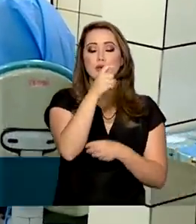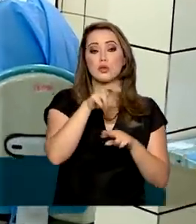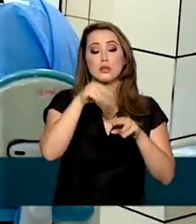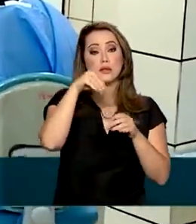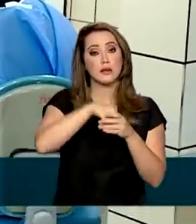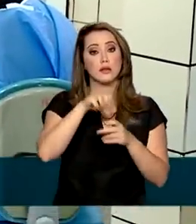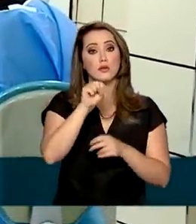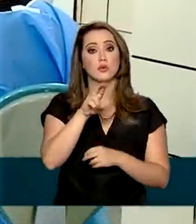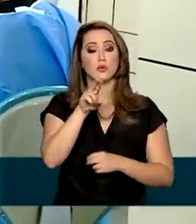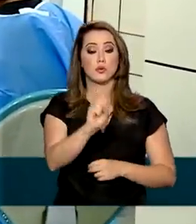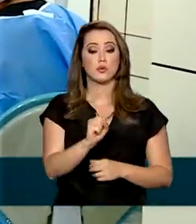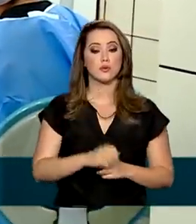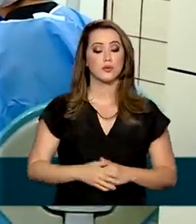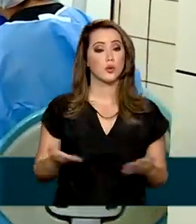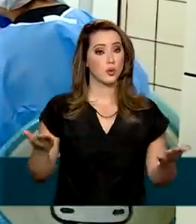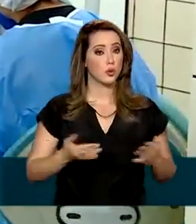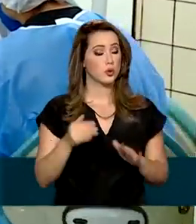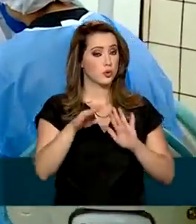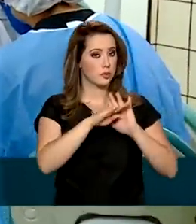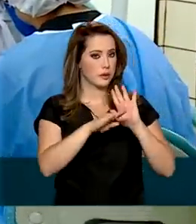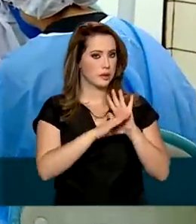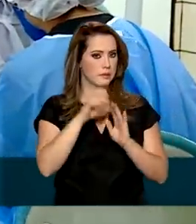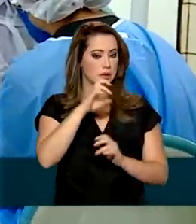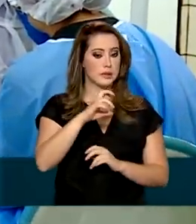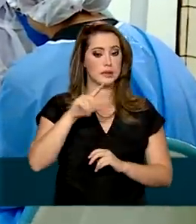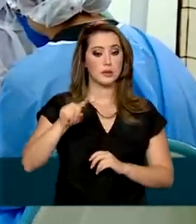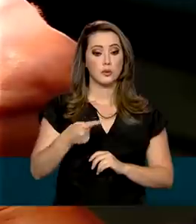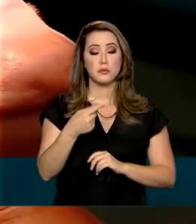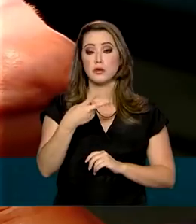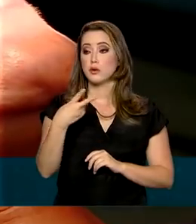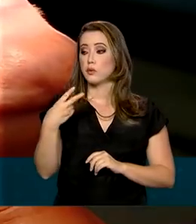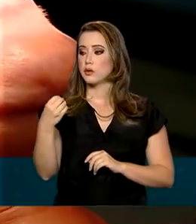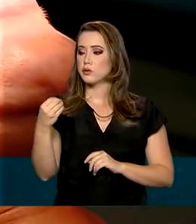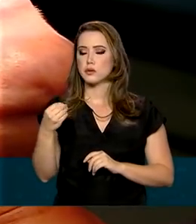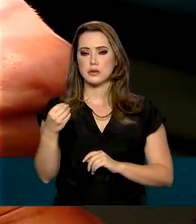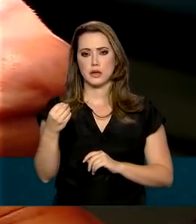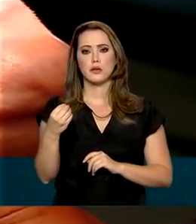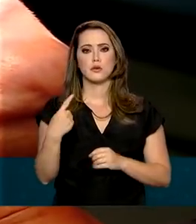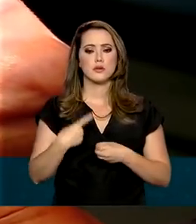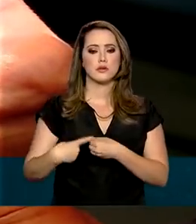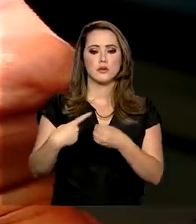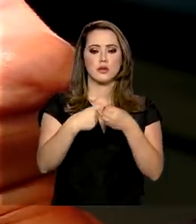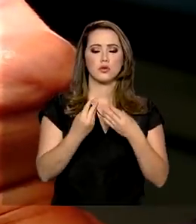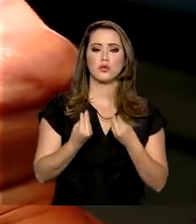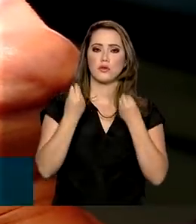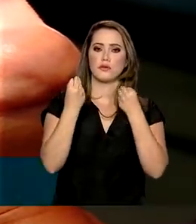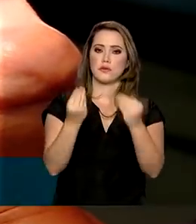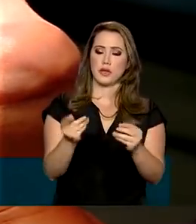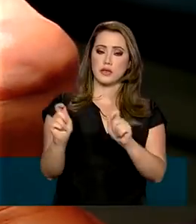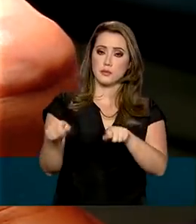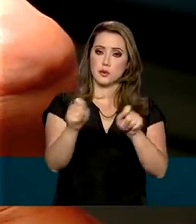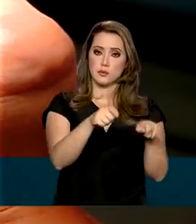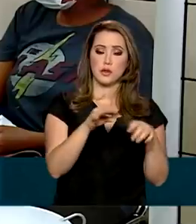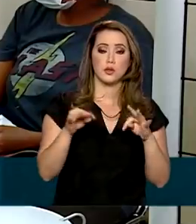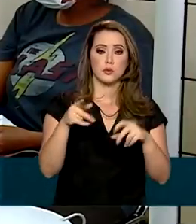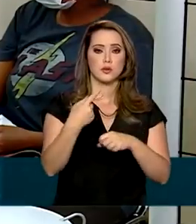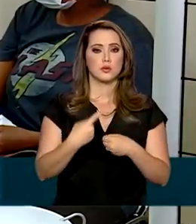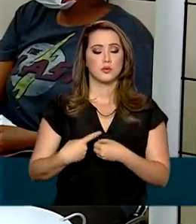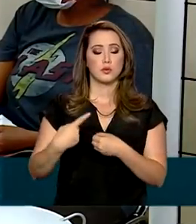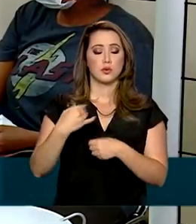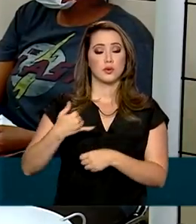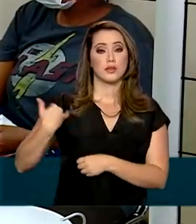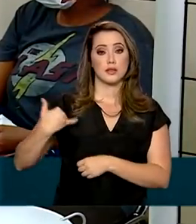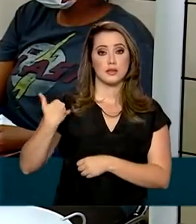está em mais de 5.200 municípios e oferece atendimento para a saúde bucal de brasileiros de todas as idades. As